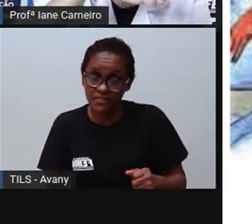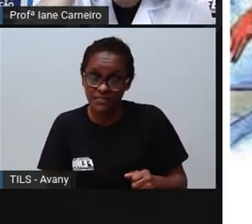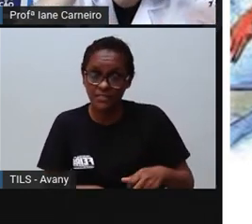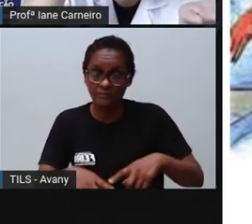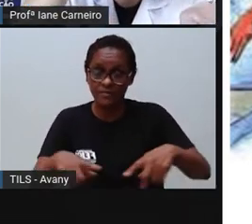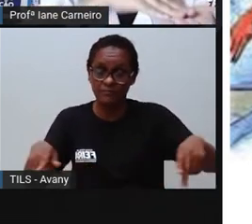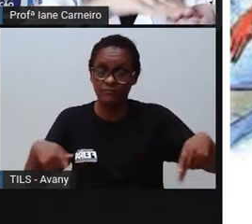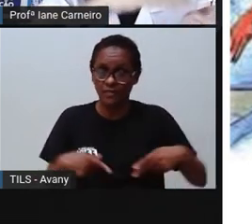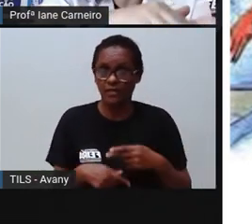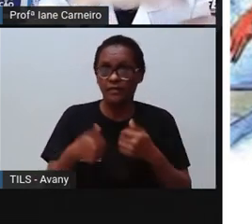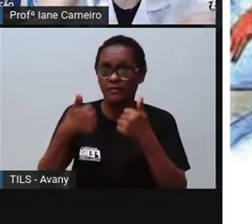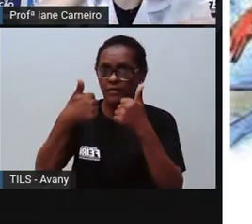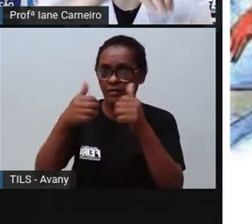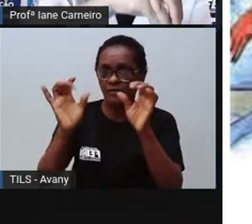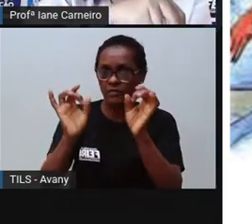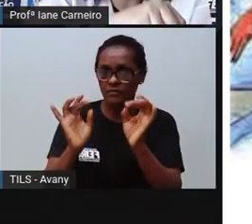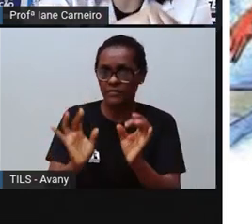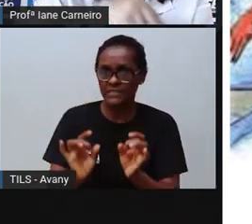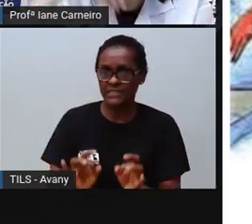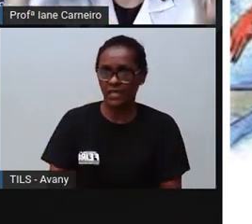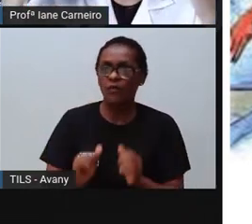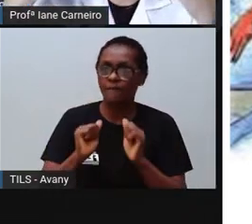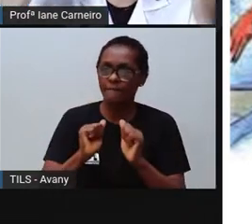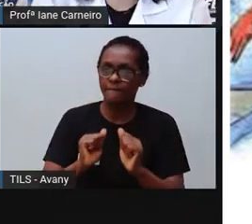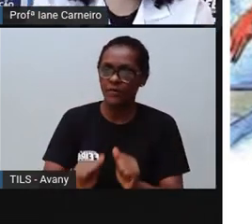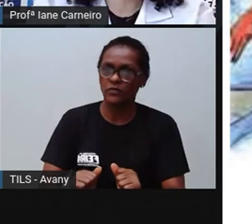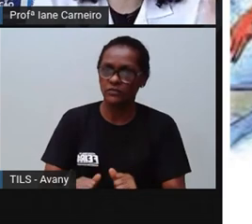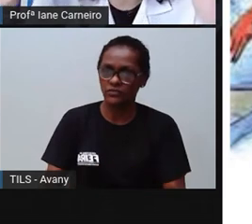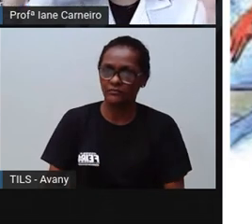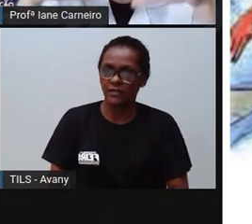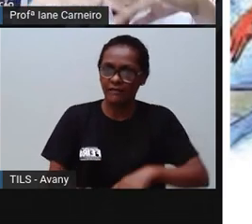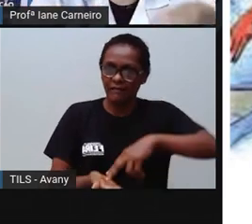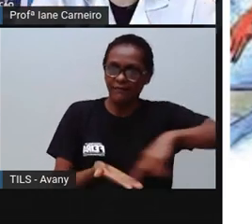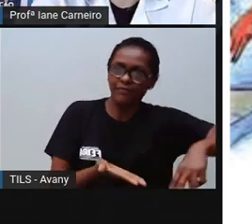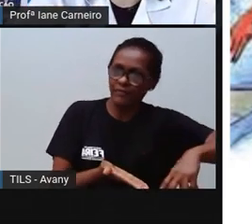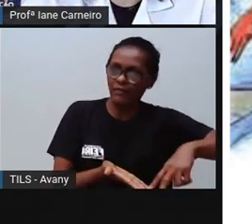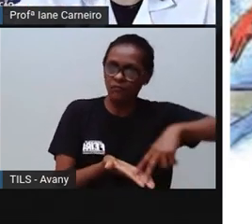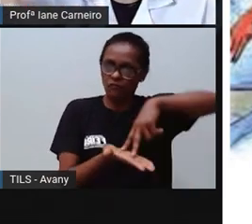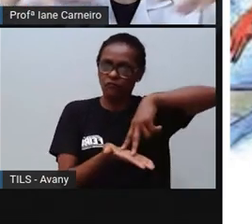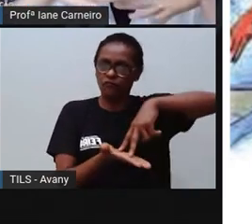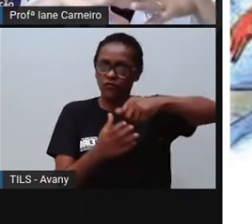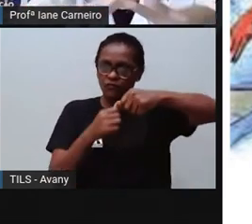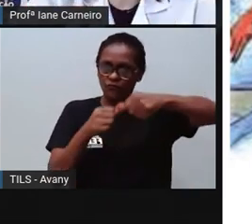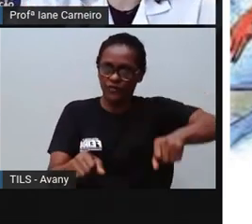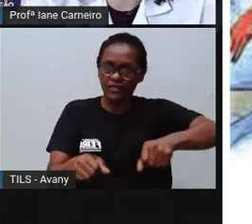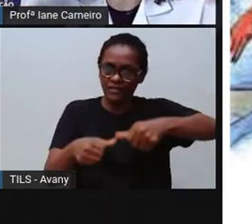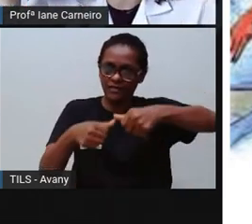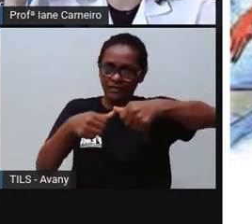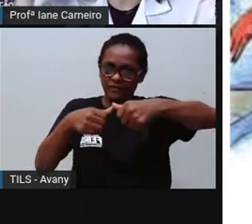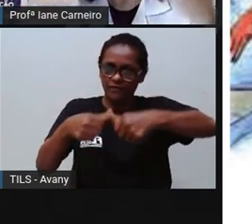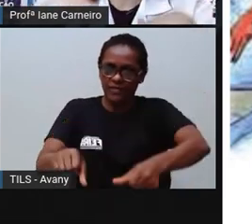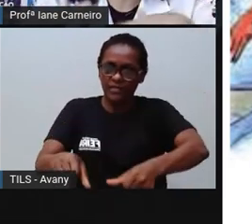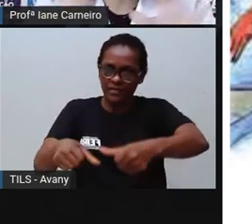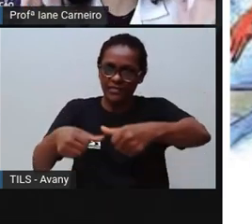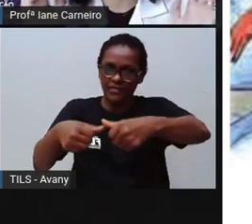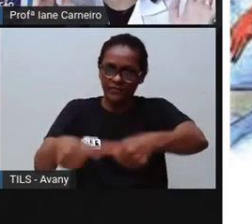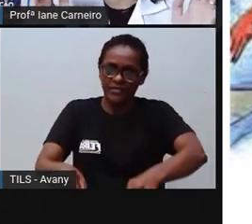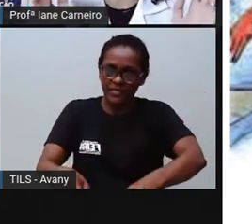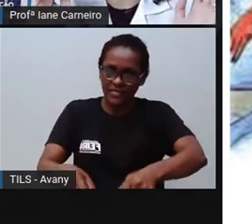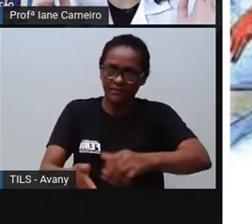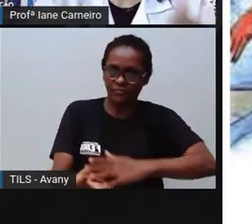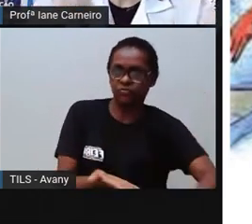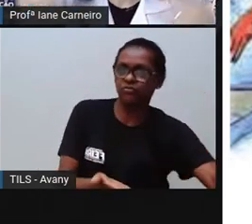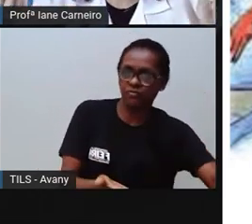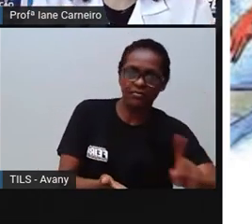né, que permite a pessoa não escorregar. Você pisa nele, você toma banho dentro do box, né, do local onde você toma banho, e ele não